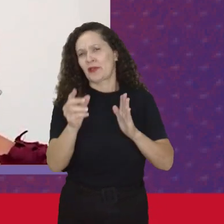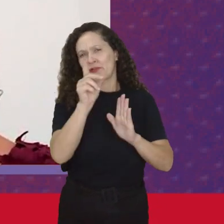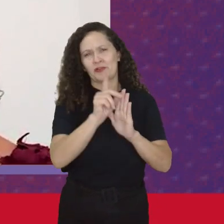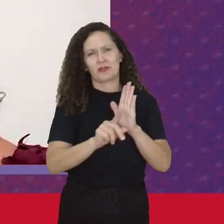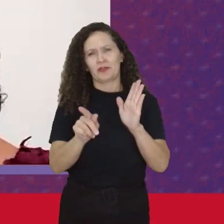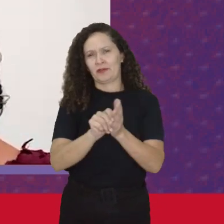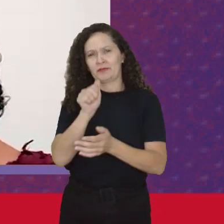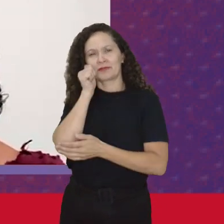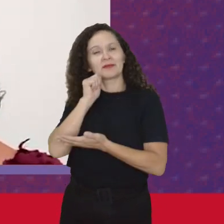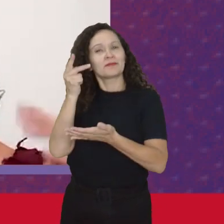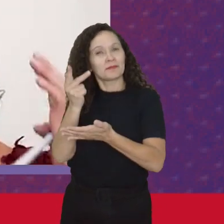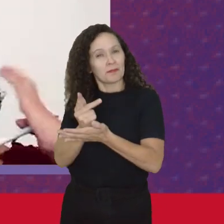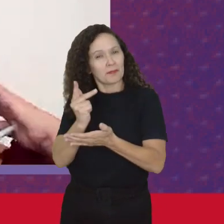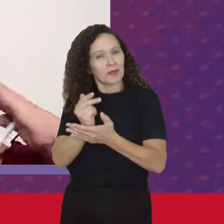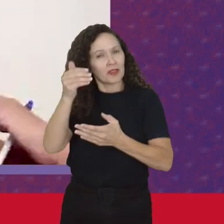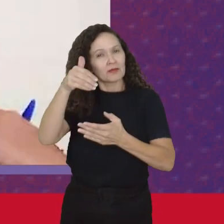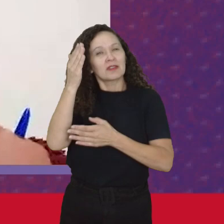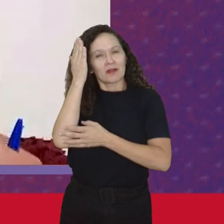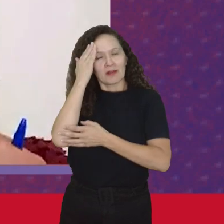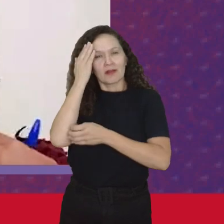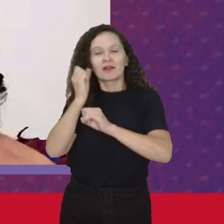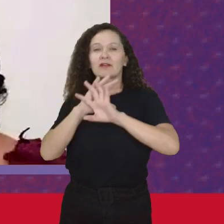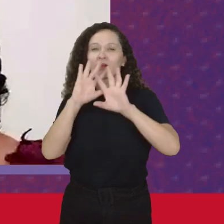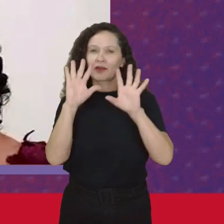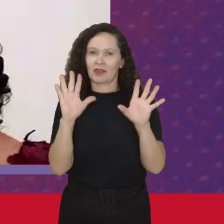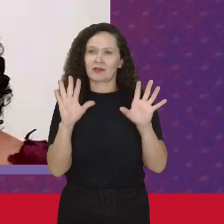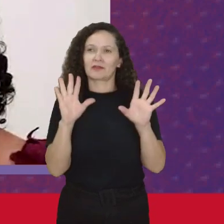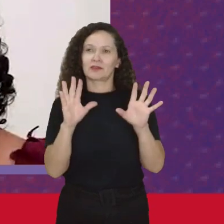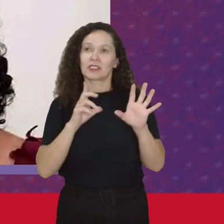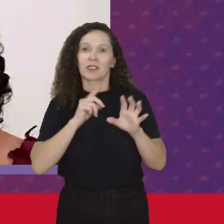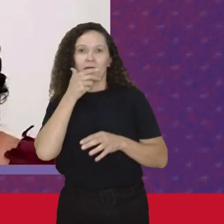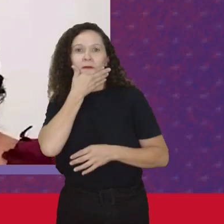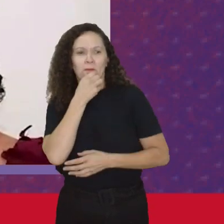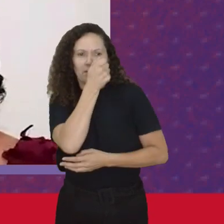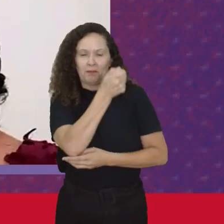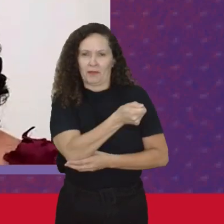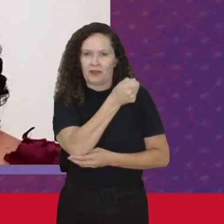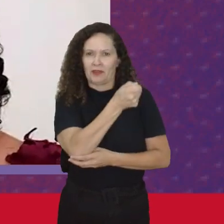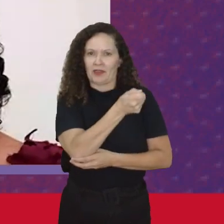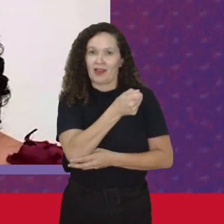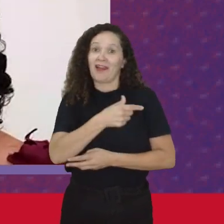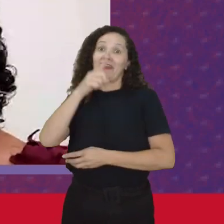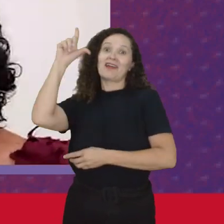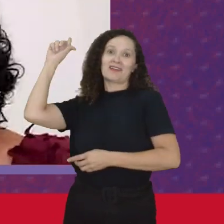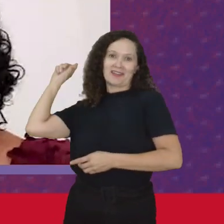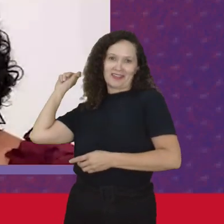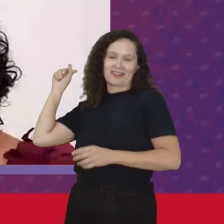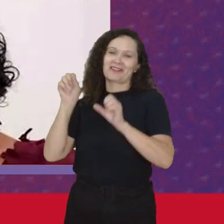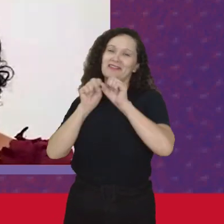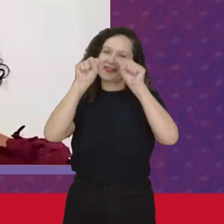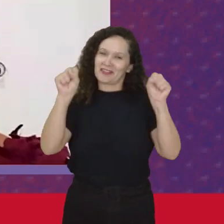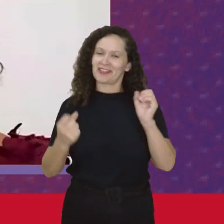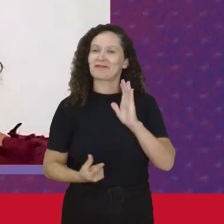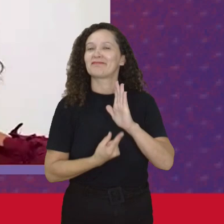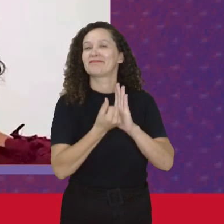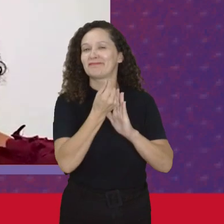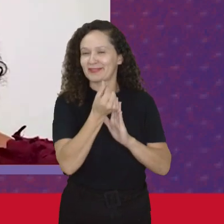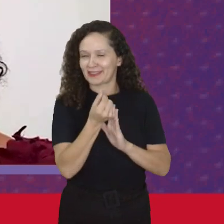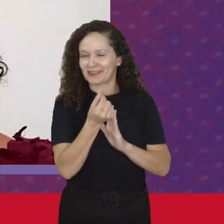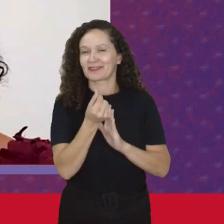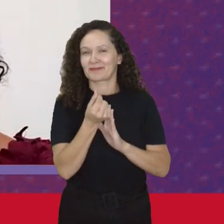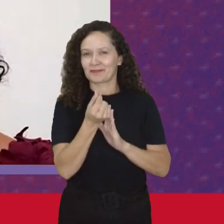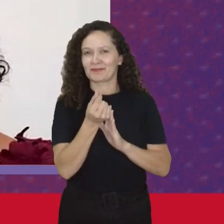Mesmo dentro Mesmo sabendo Que o tal Do patriarcado É anterior Ao sistema Capitalista